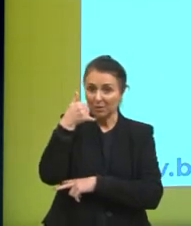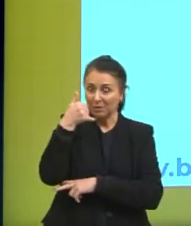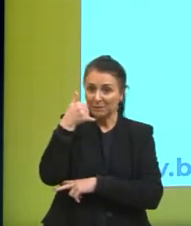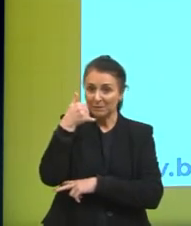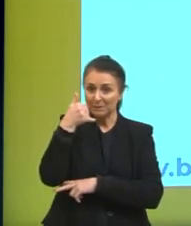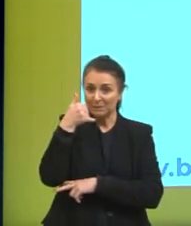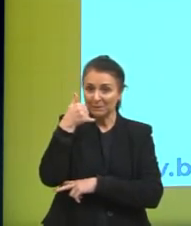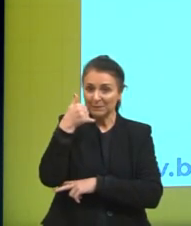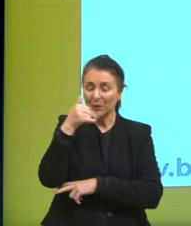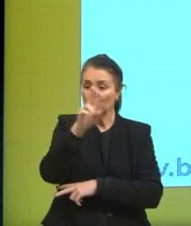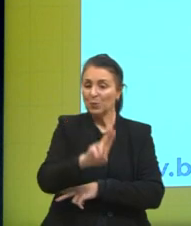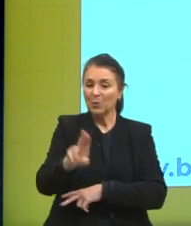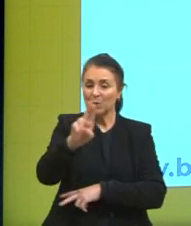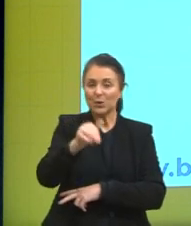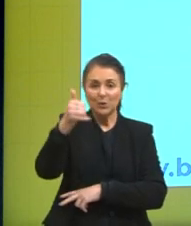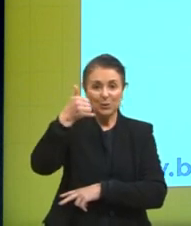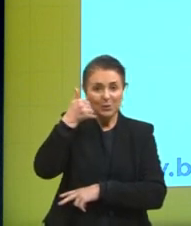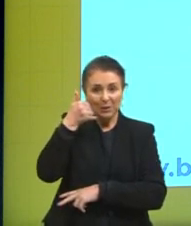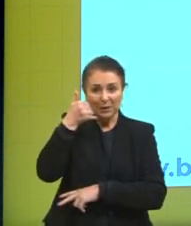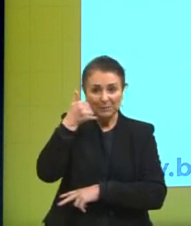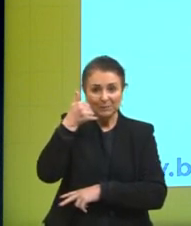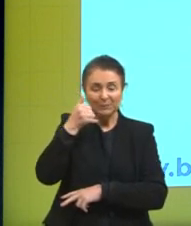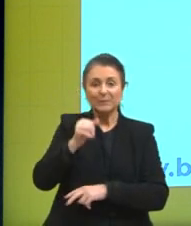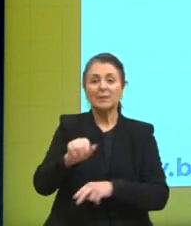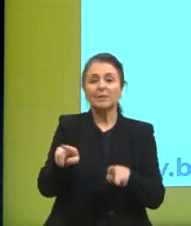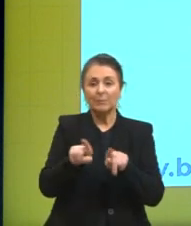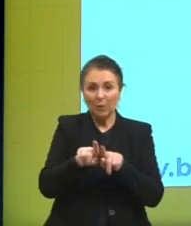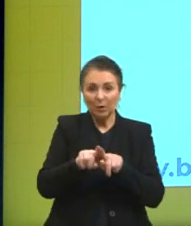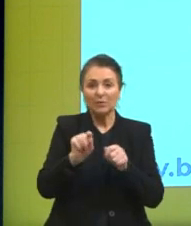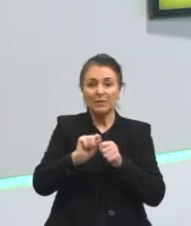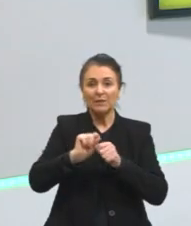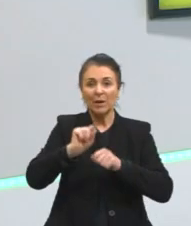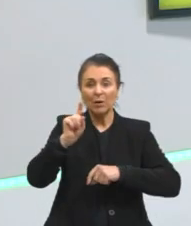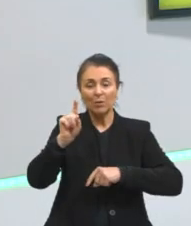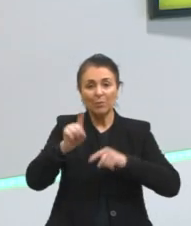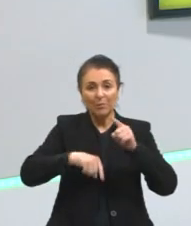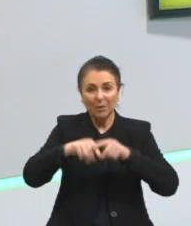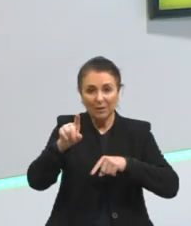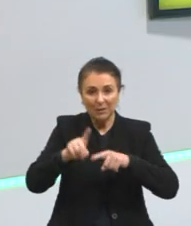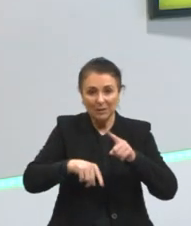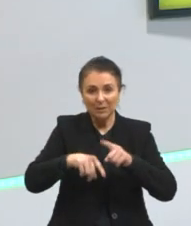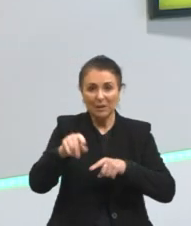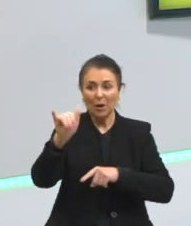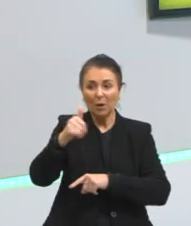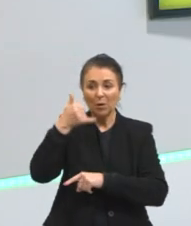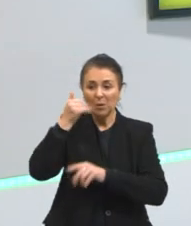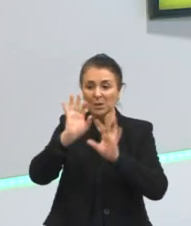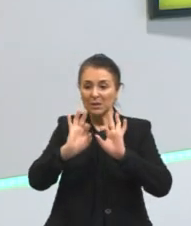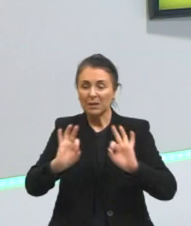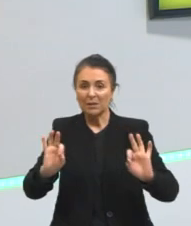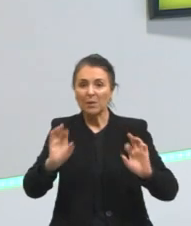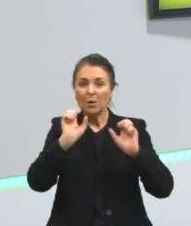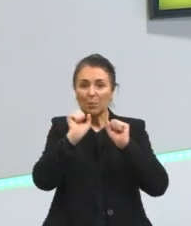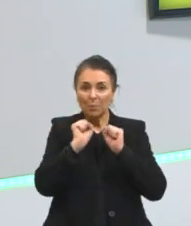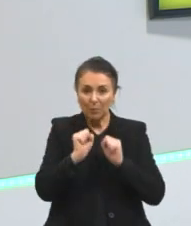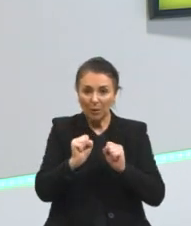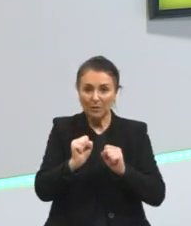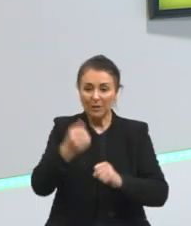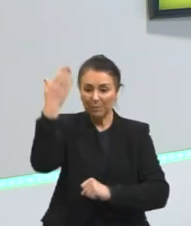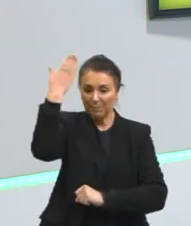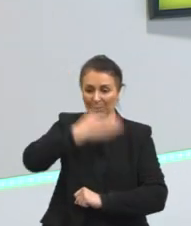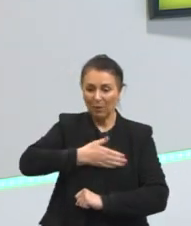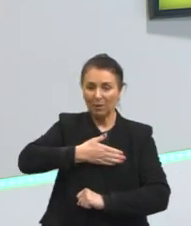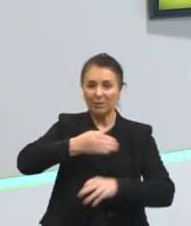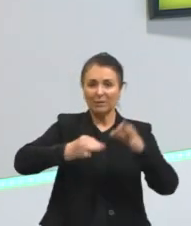assumir utilidade jurídica porque o que você tem no teu celular pode vir a servir